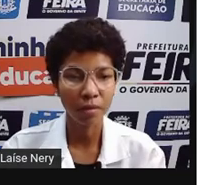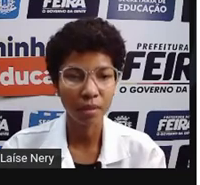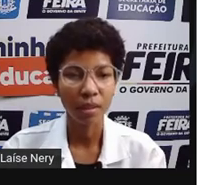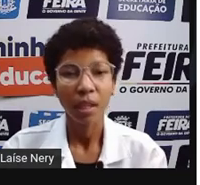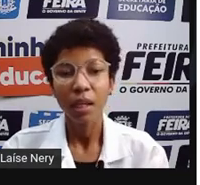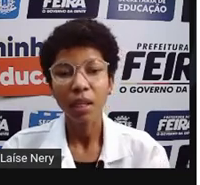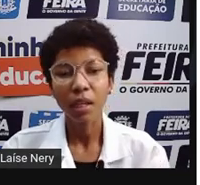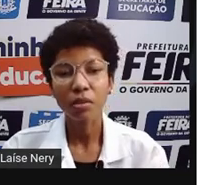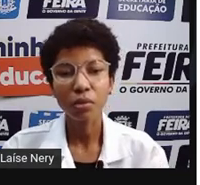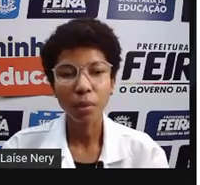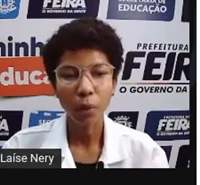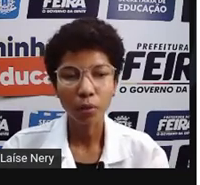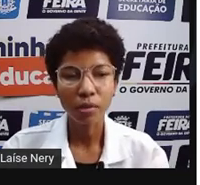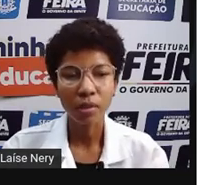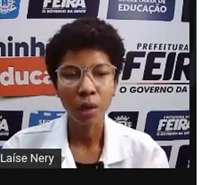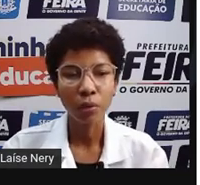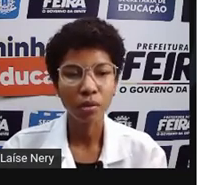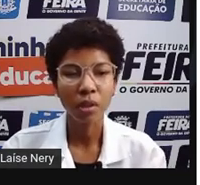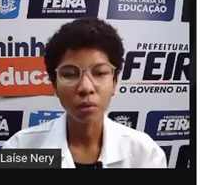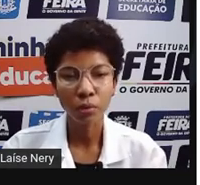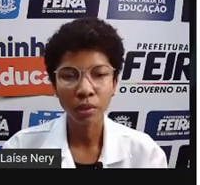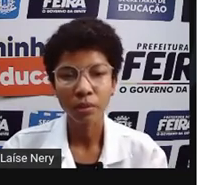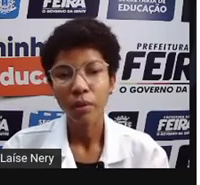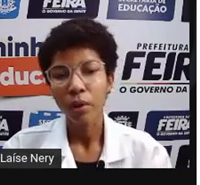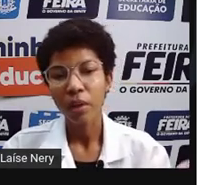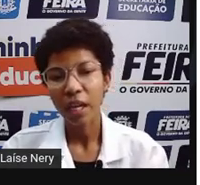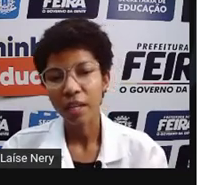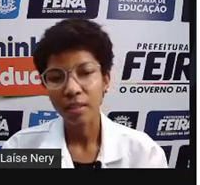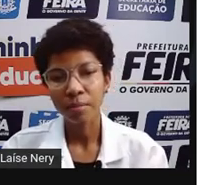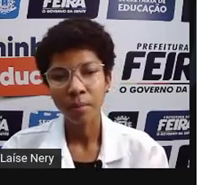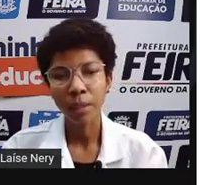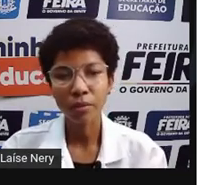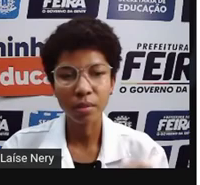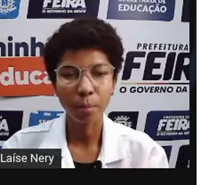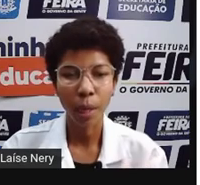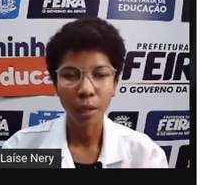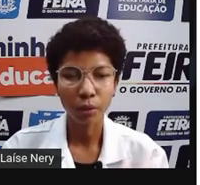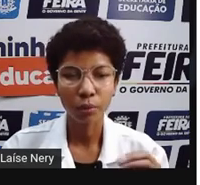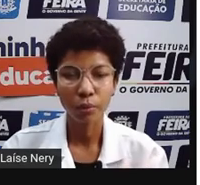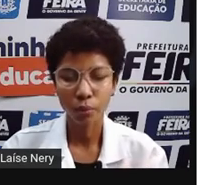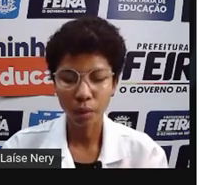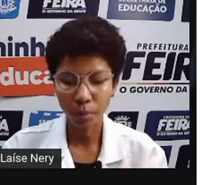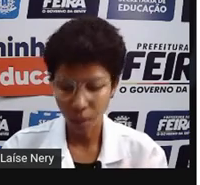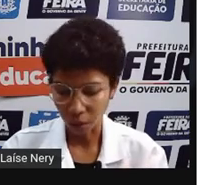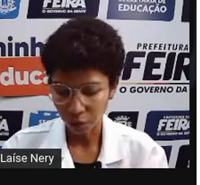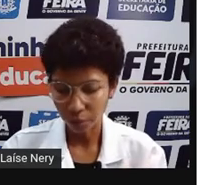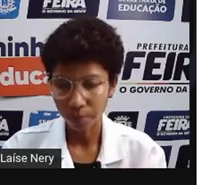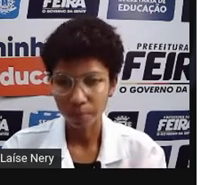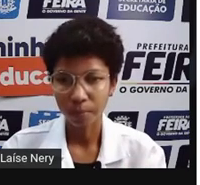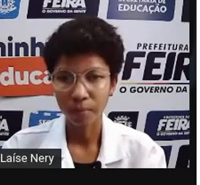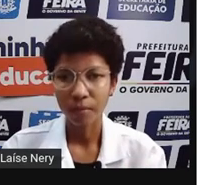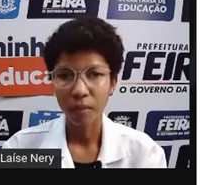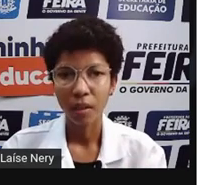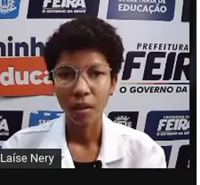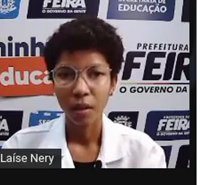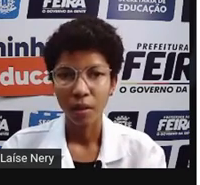renováveis e que a sua produção e o seu uso cause menos impacto no ambiente.